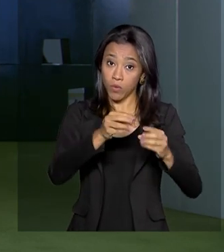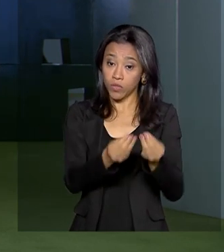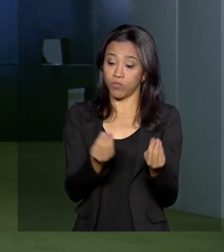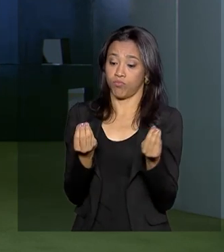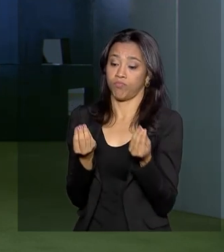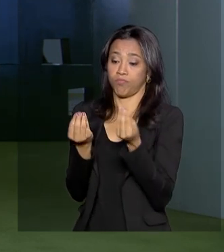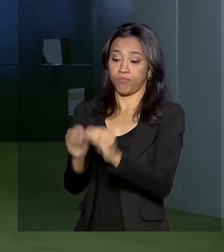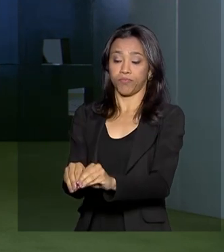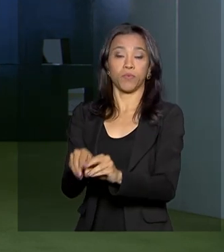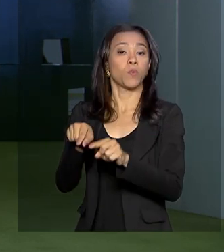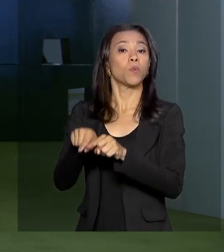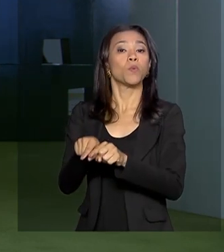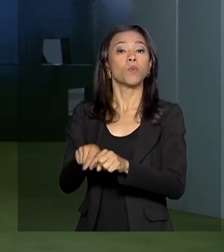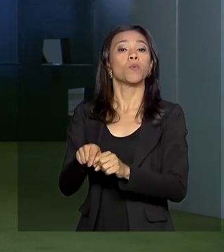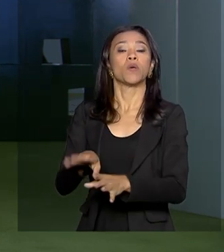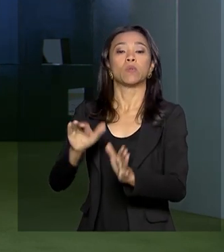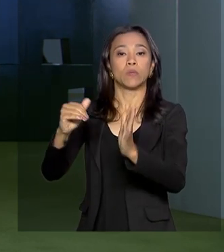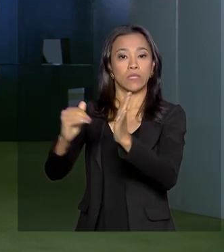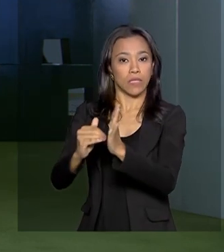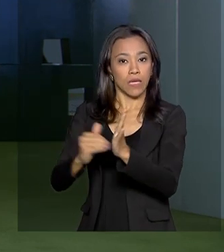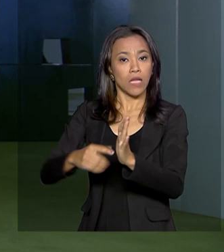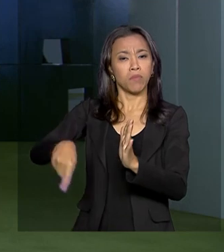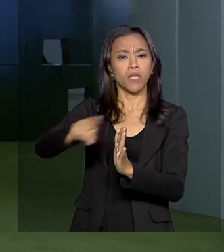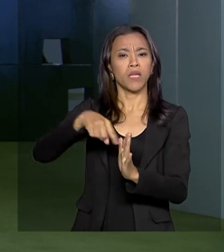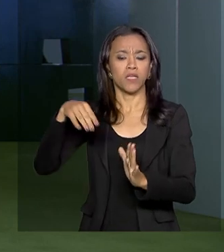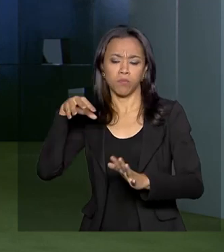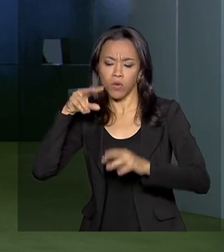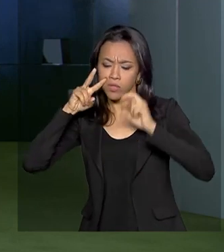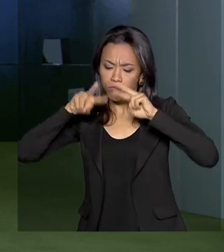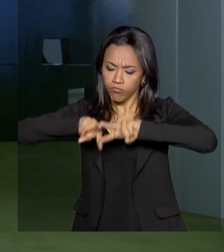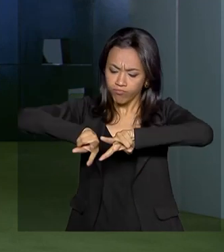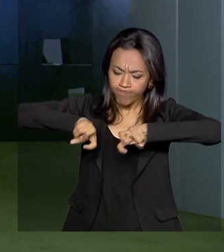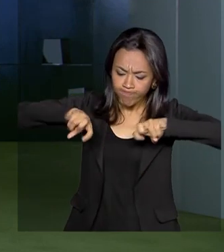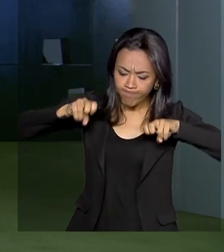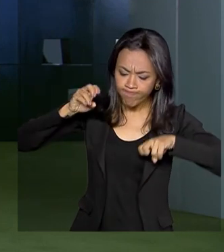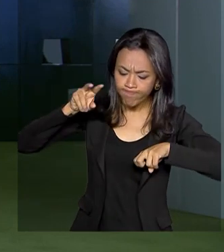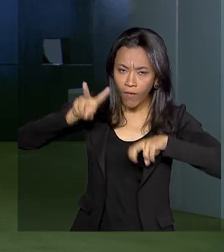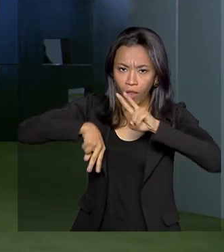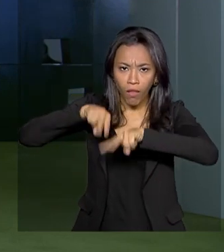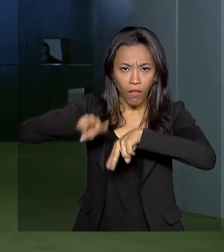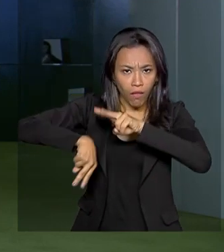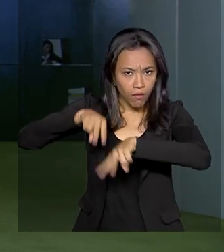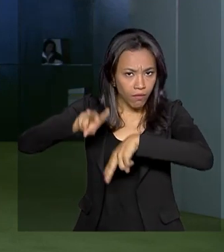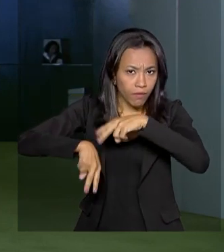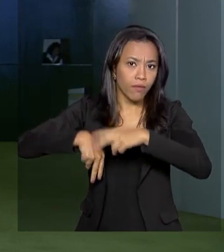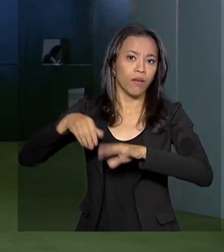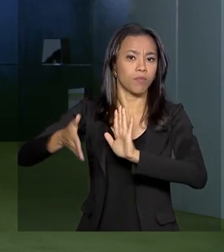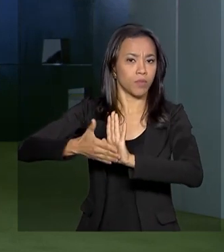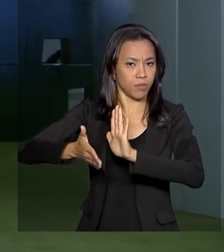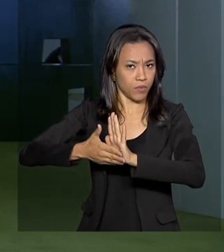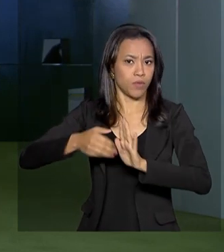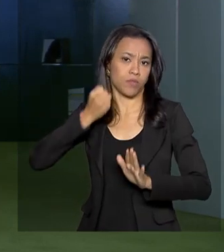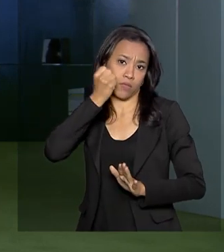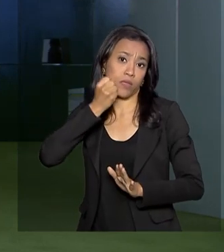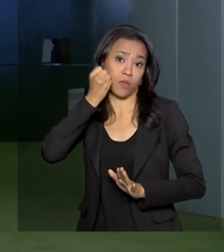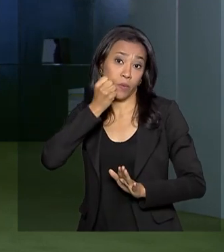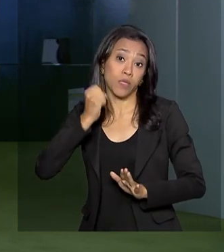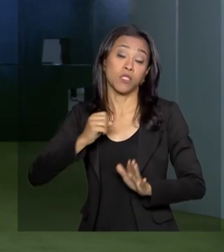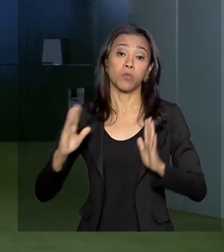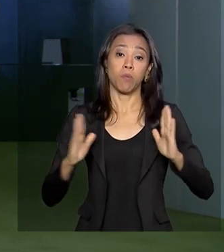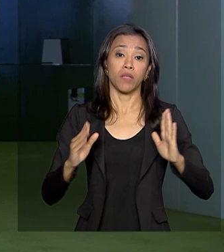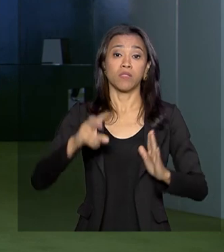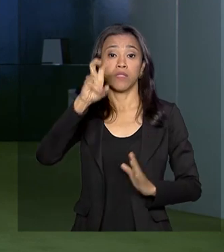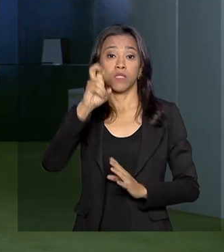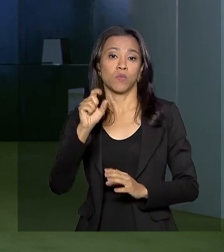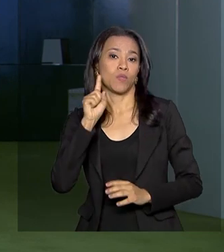eletrônico do Senado para conhecimento dos senadores. Então é aberto um prazo de cinco dias para que eles façam